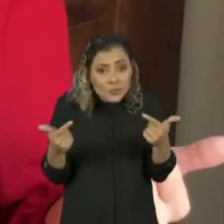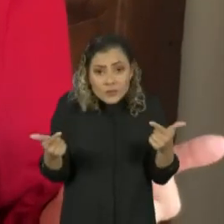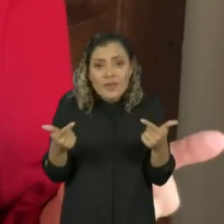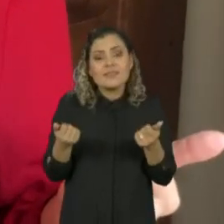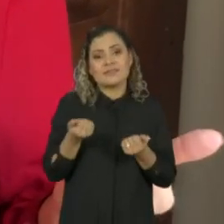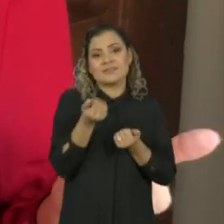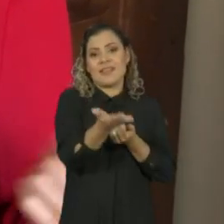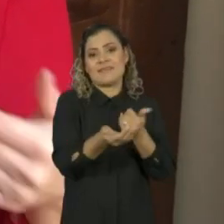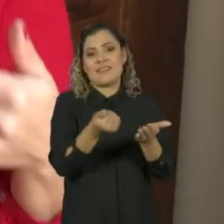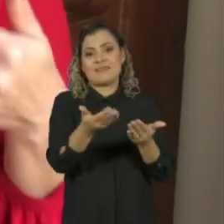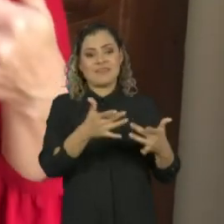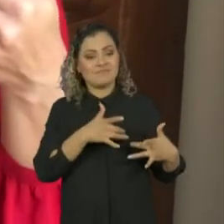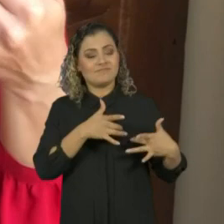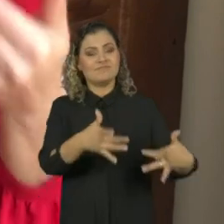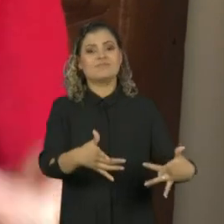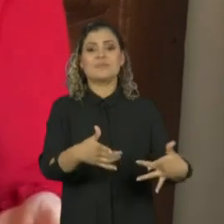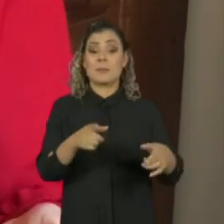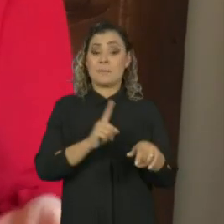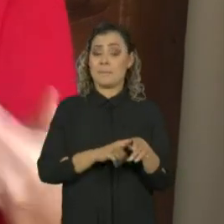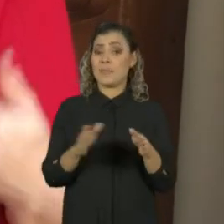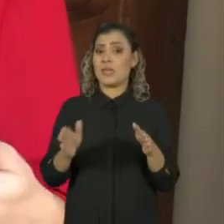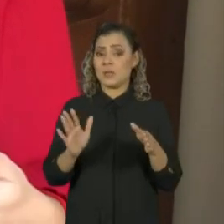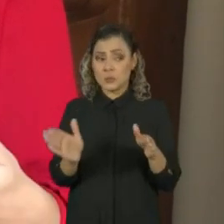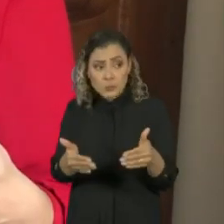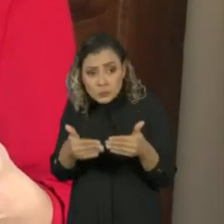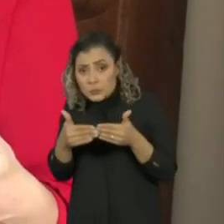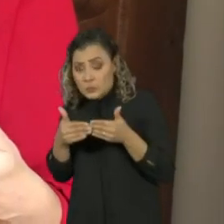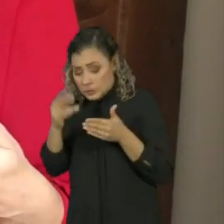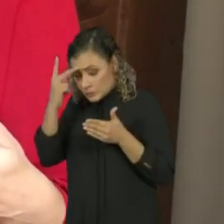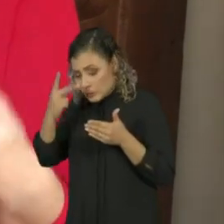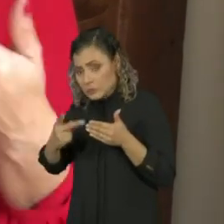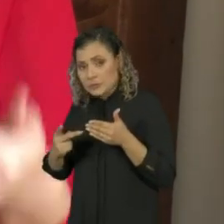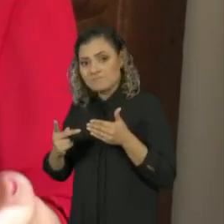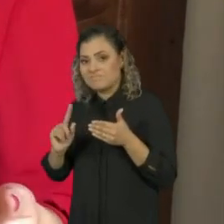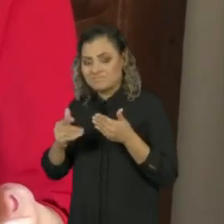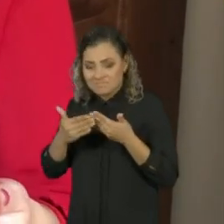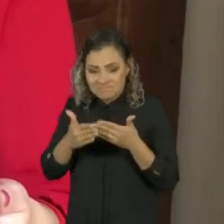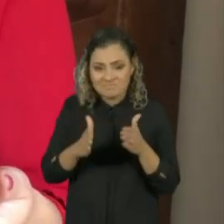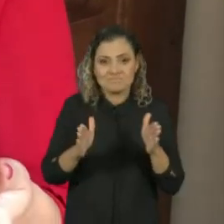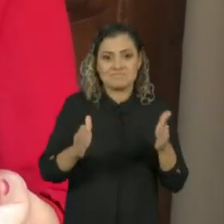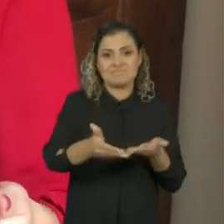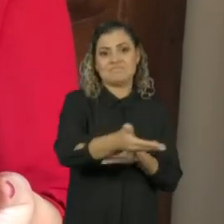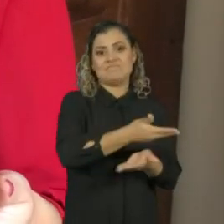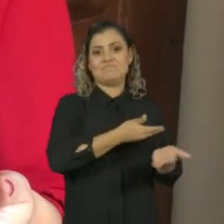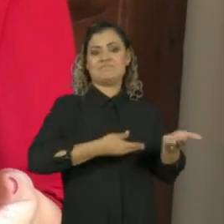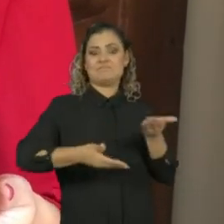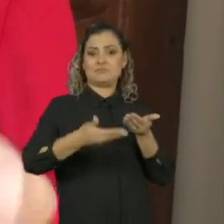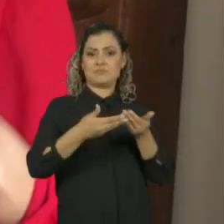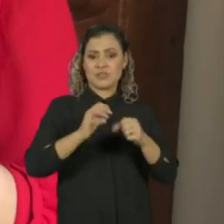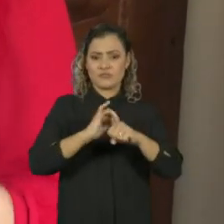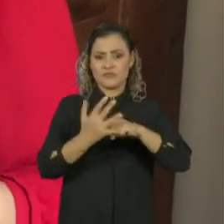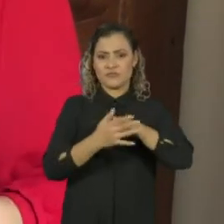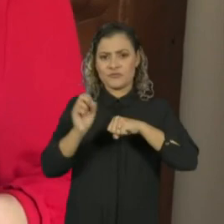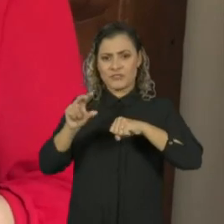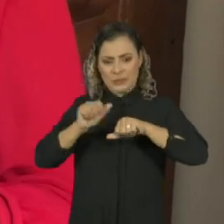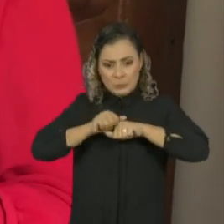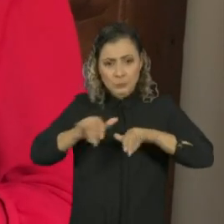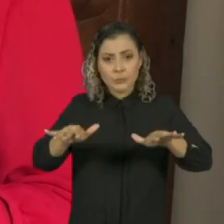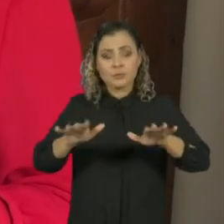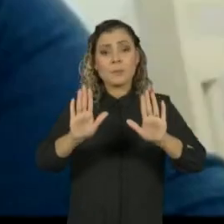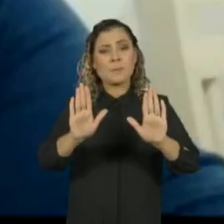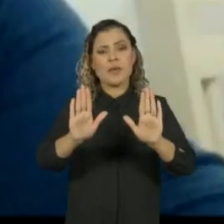Olhando para o outro, em um momento em que estamos tão fechados em nós mesmos. Maior do que a propagação do vírus, deve ser a